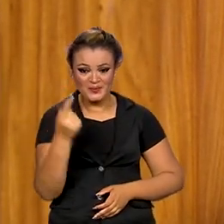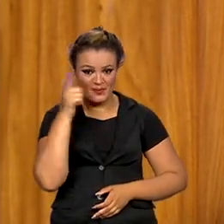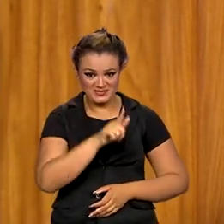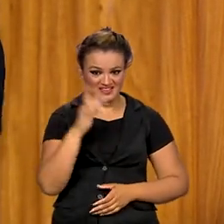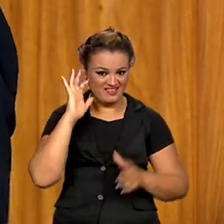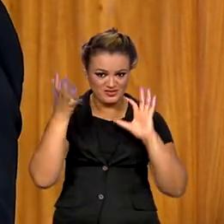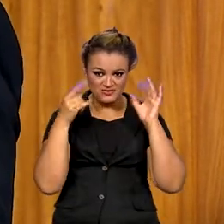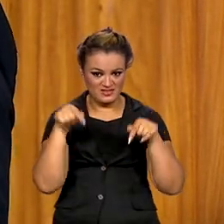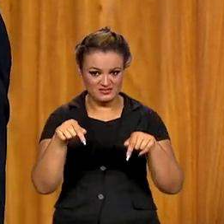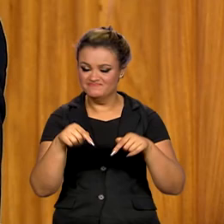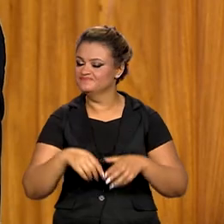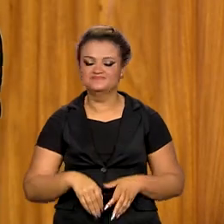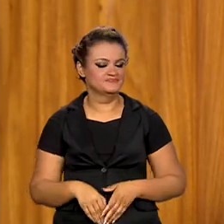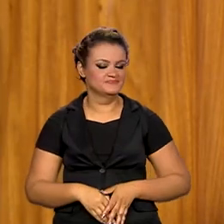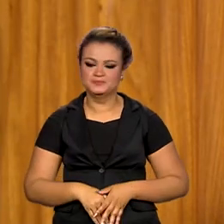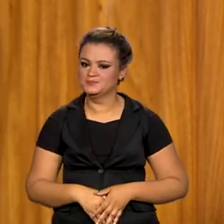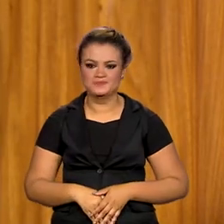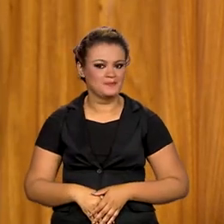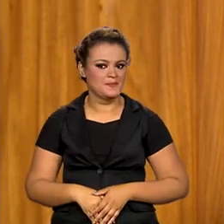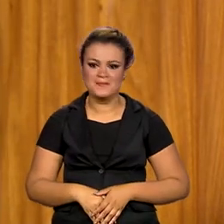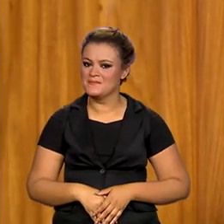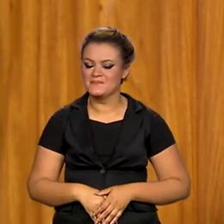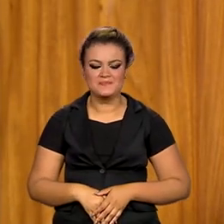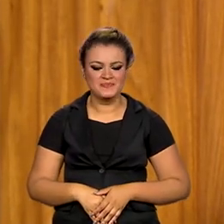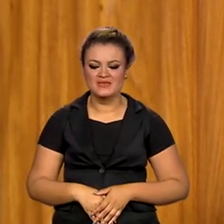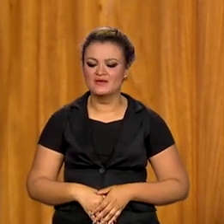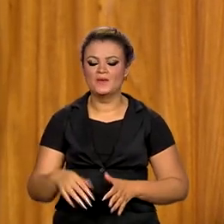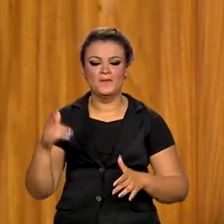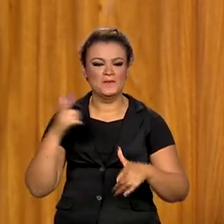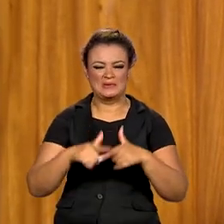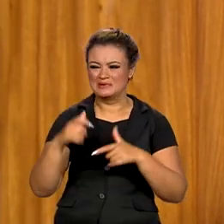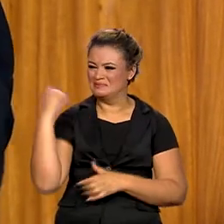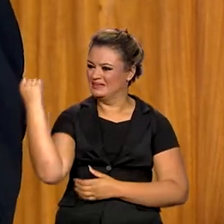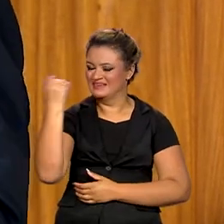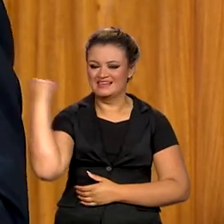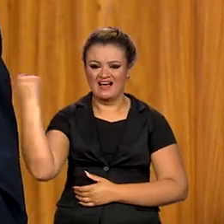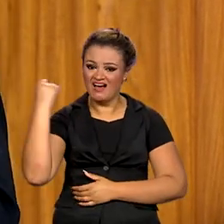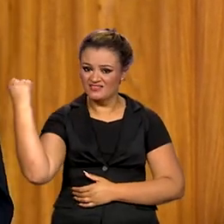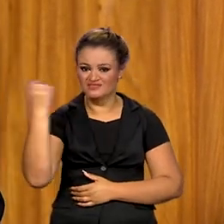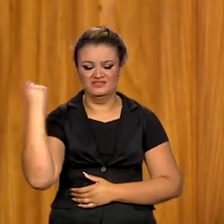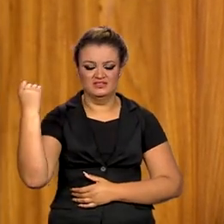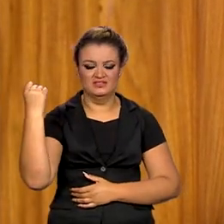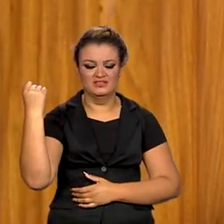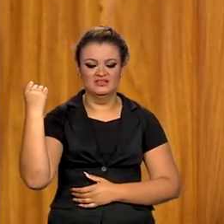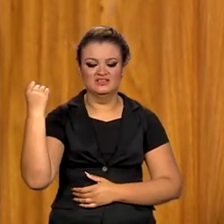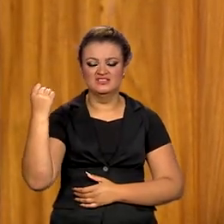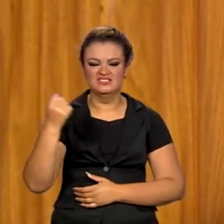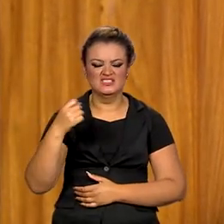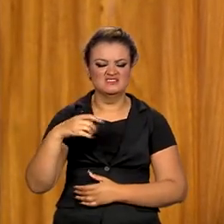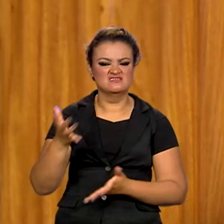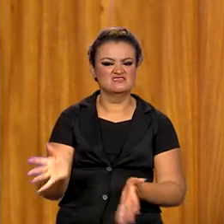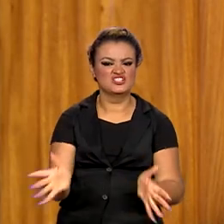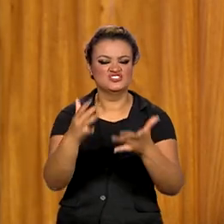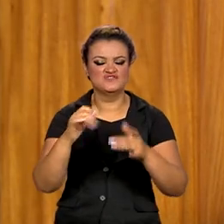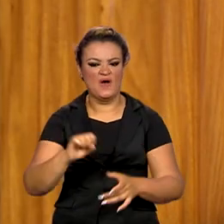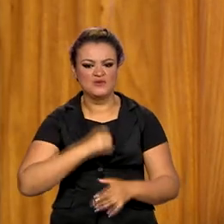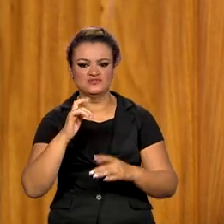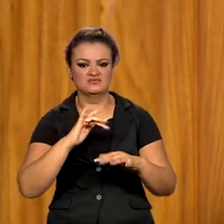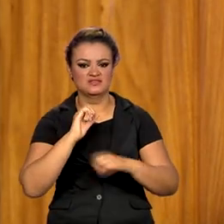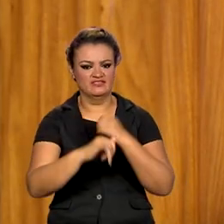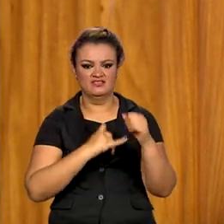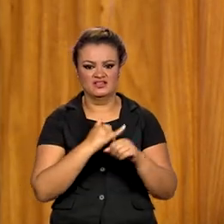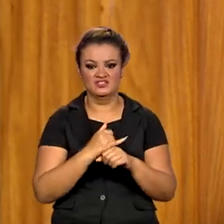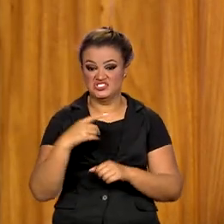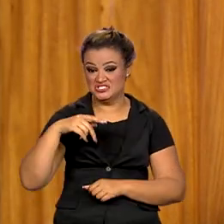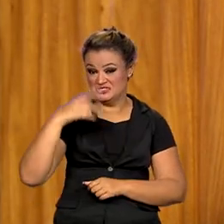conseguiremos combater o fluxo terrível dos discursos de ódio na internet.